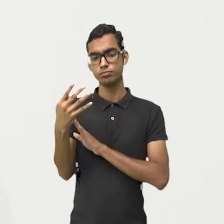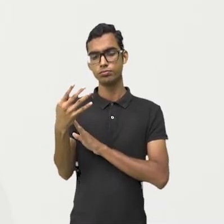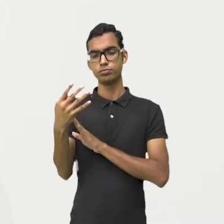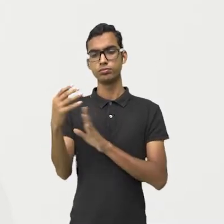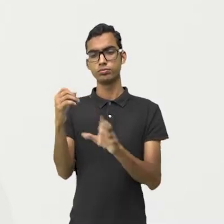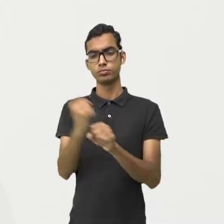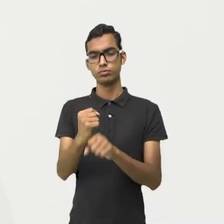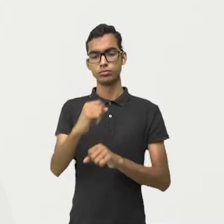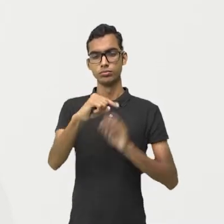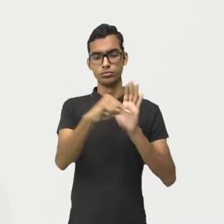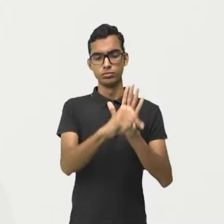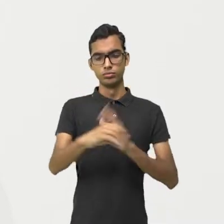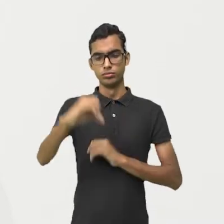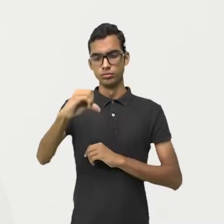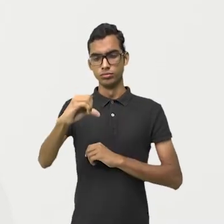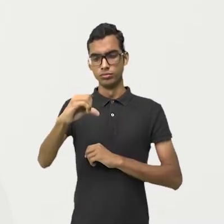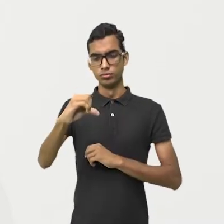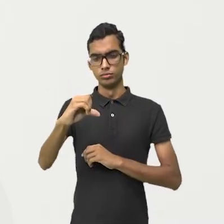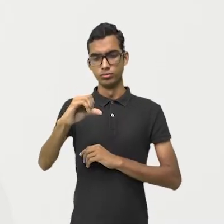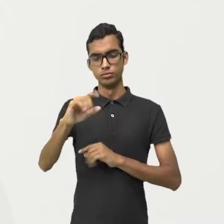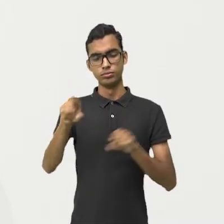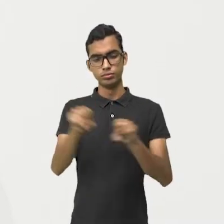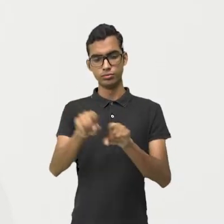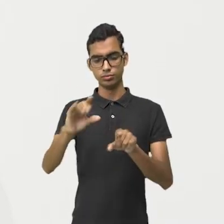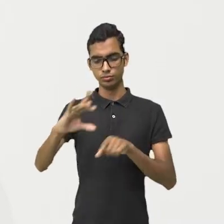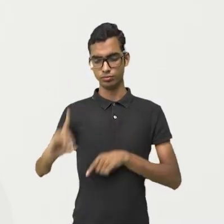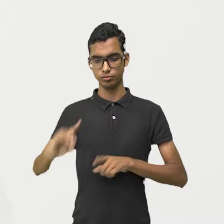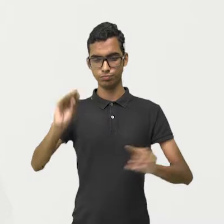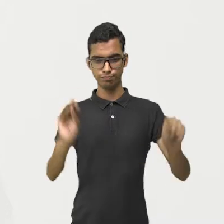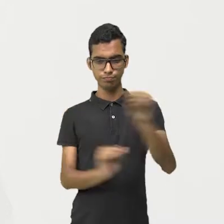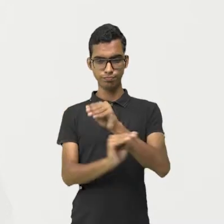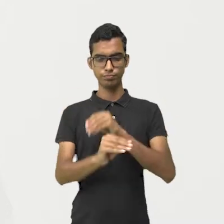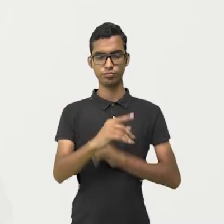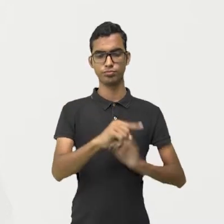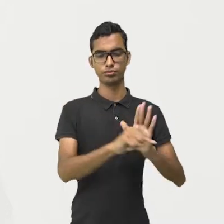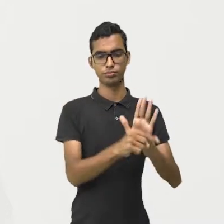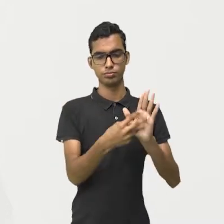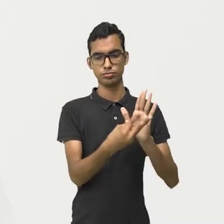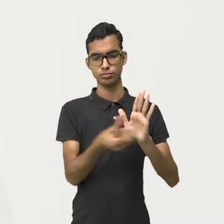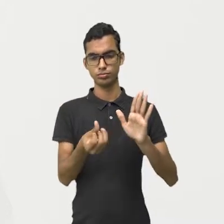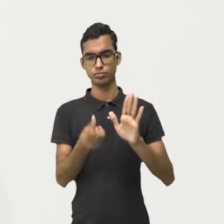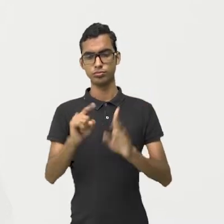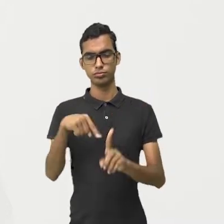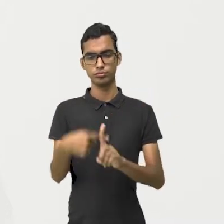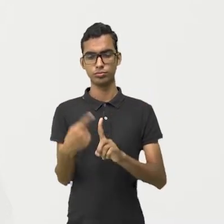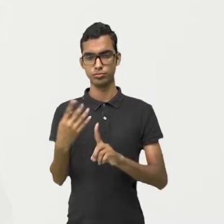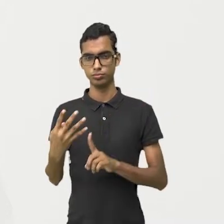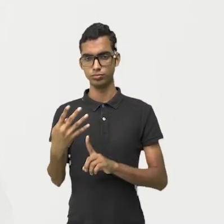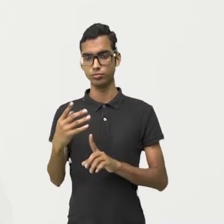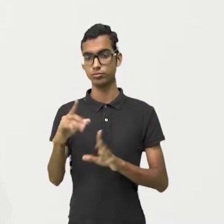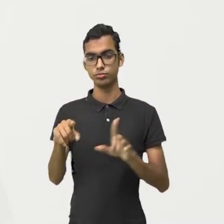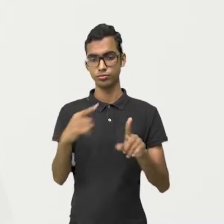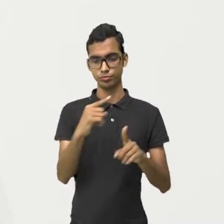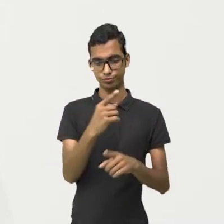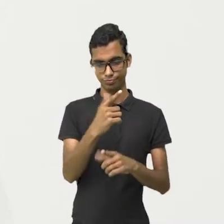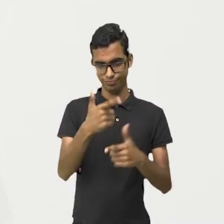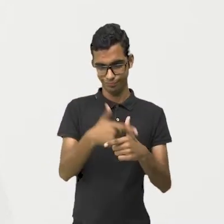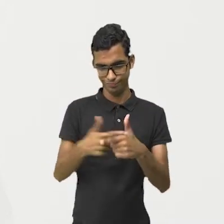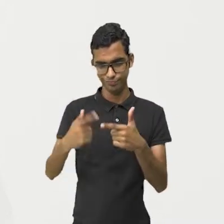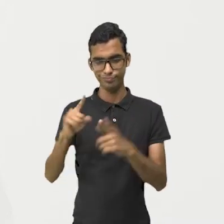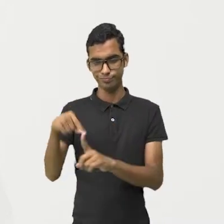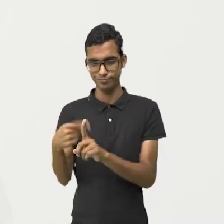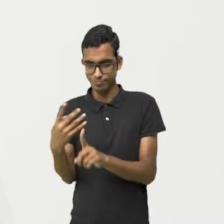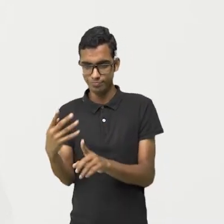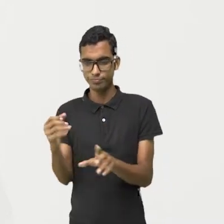alterada, mas os sinais são diferentes. O que nós vamos obter? Obter o negativo. Então, só para lembrar,